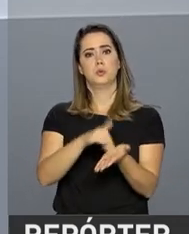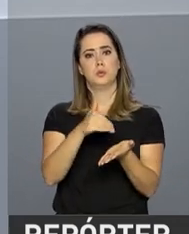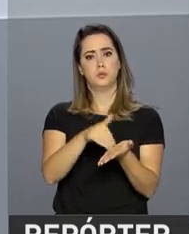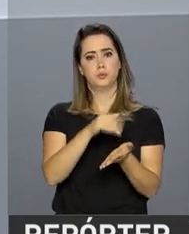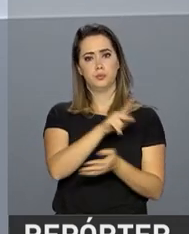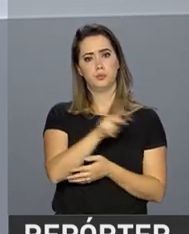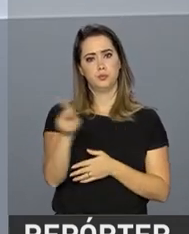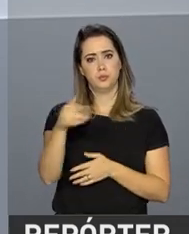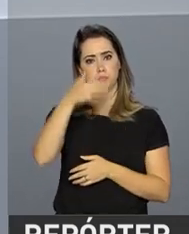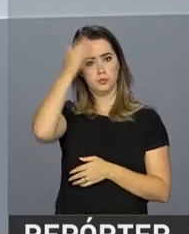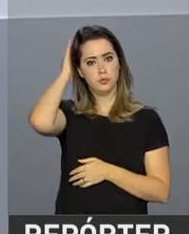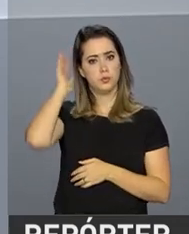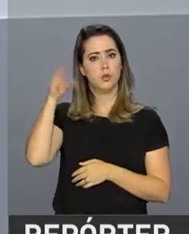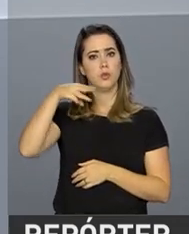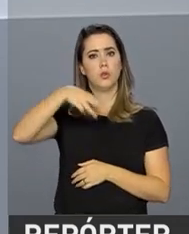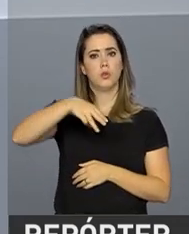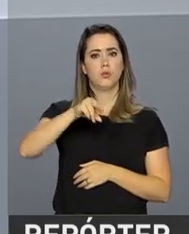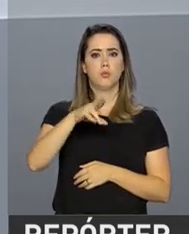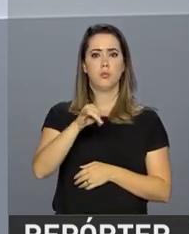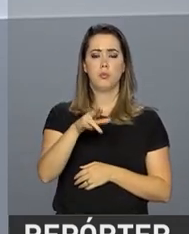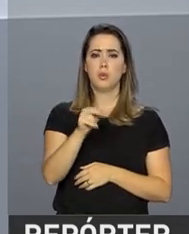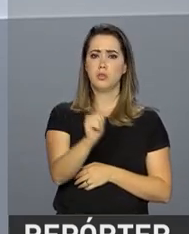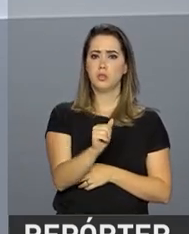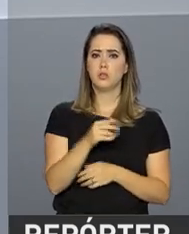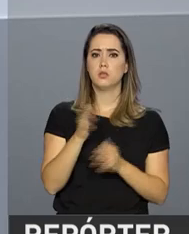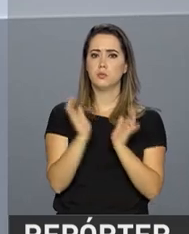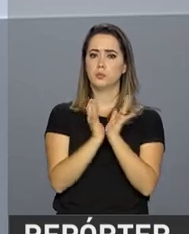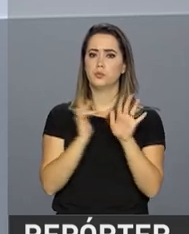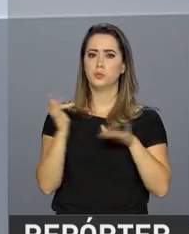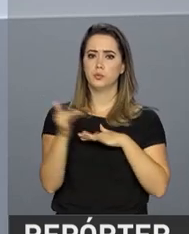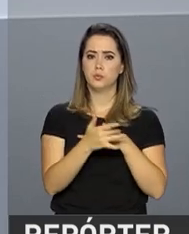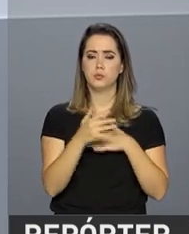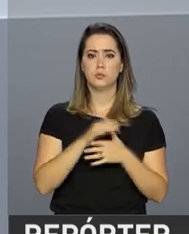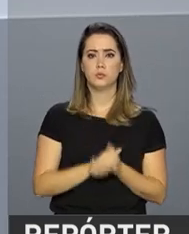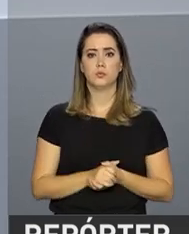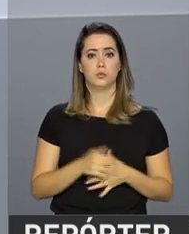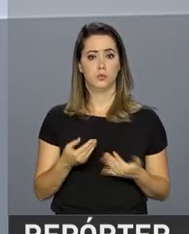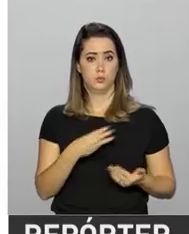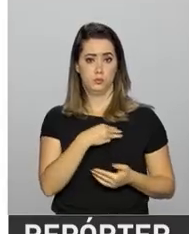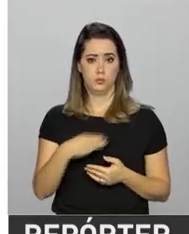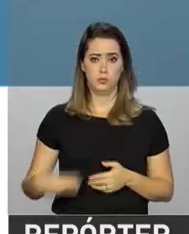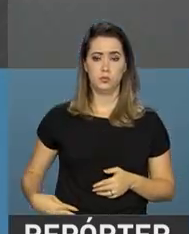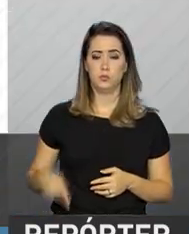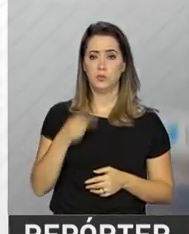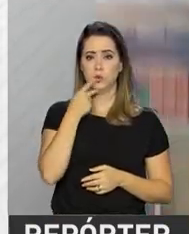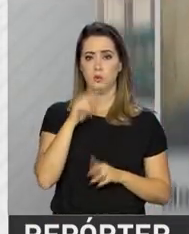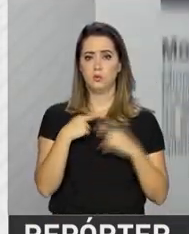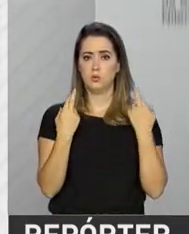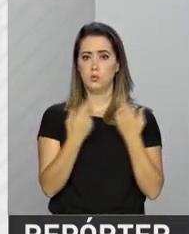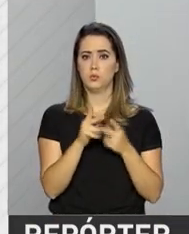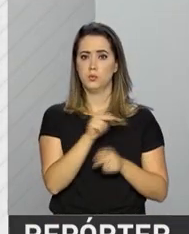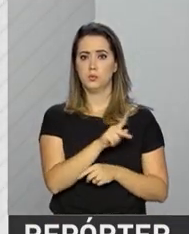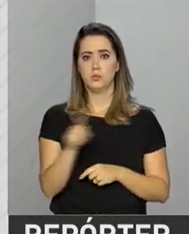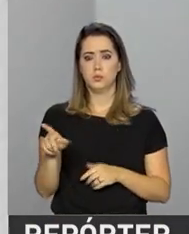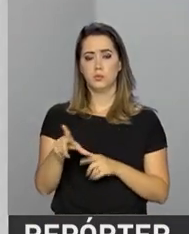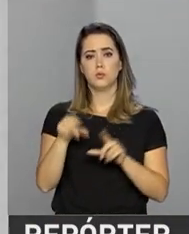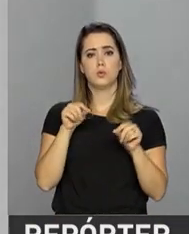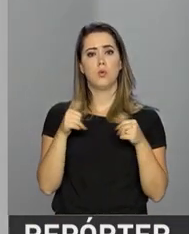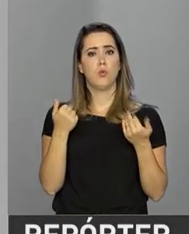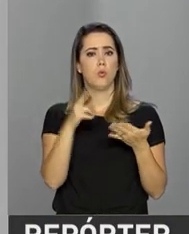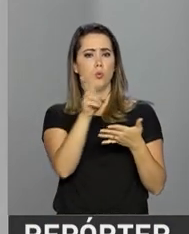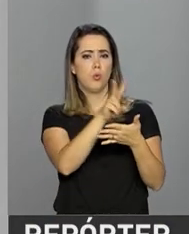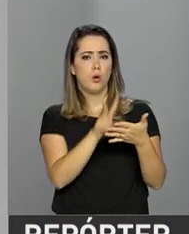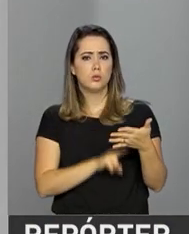Secretaria-Geral da Presidência da República, Moreira Franco, em uma rede social. O ministro disse que se reuniu com o presidente para